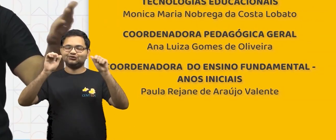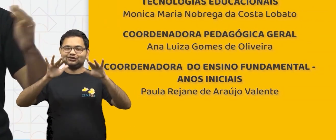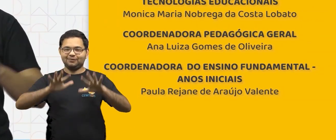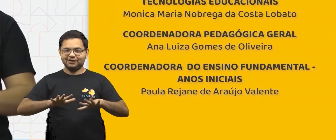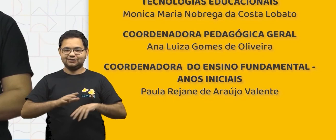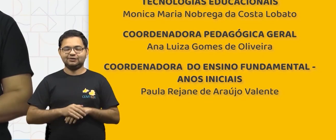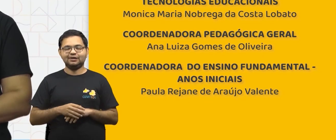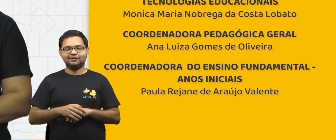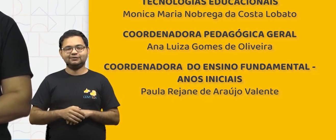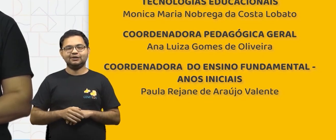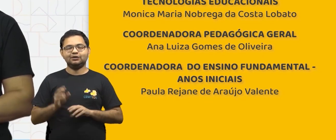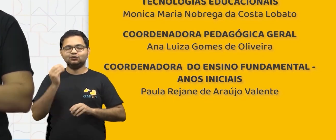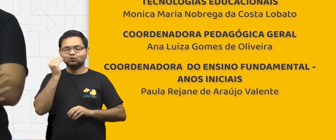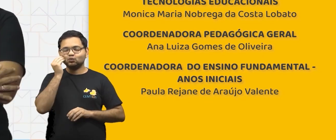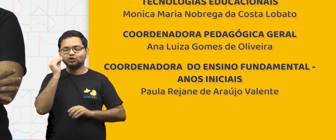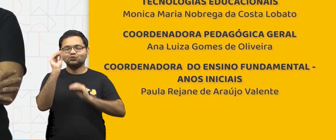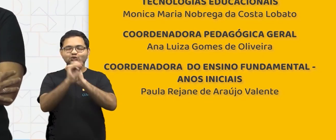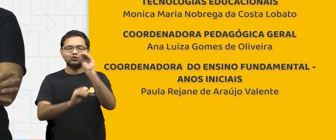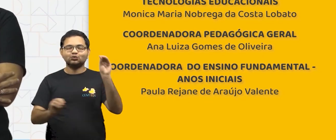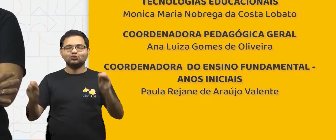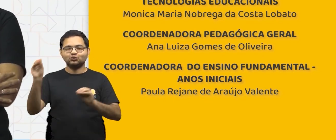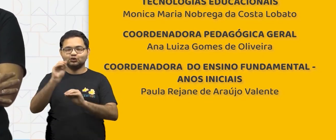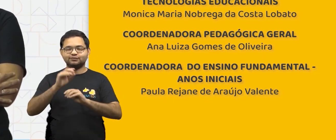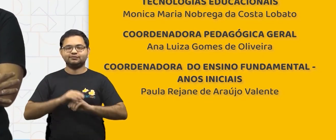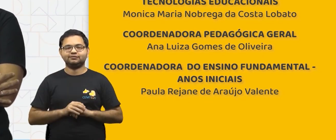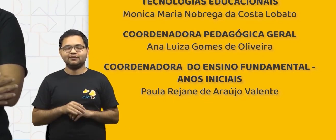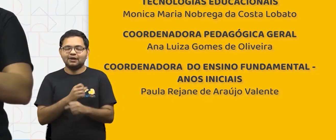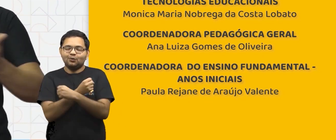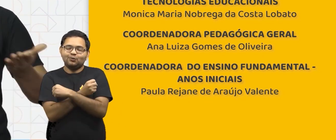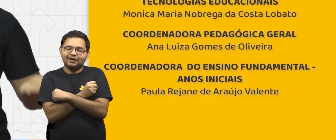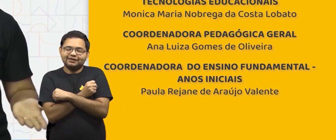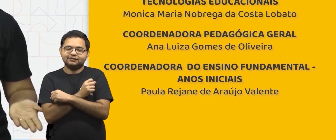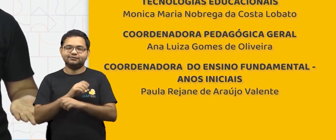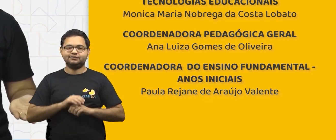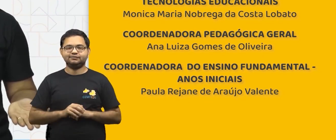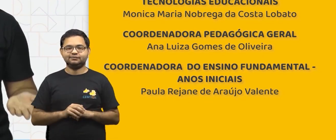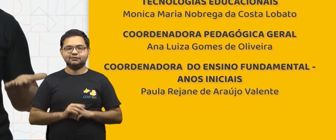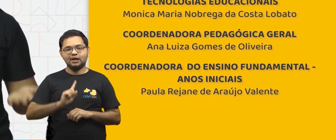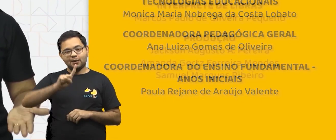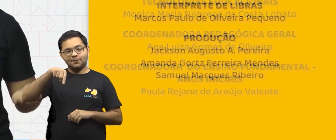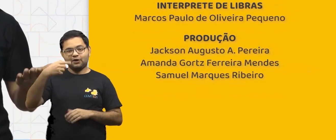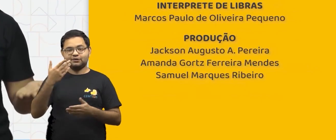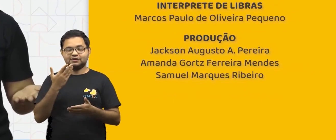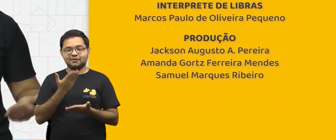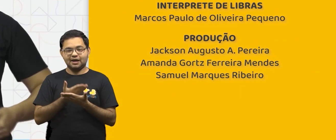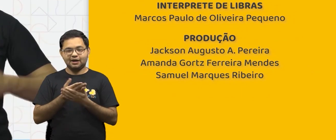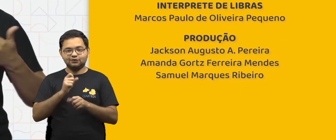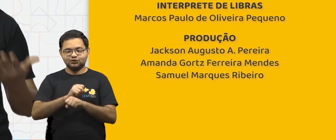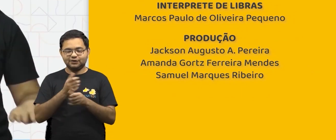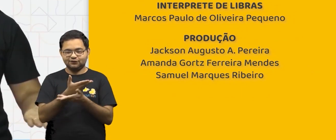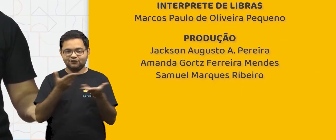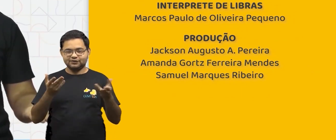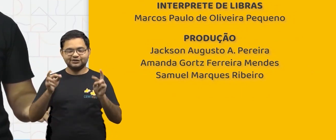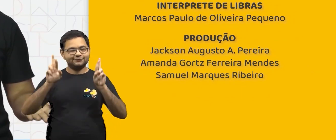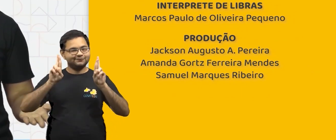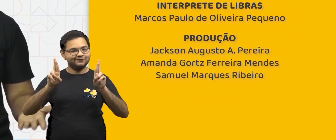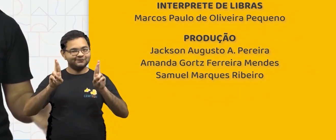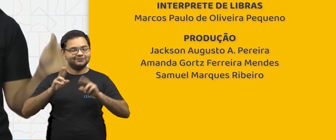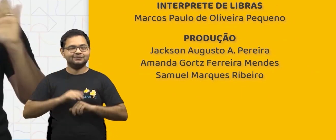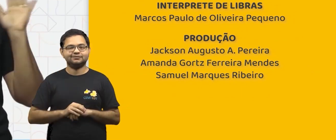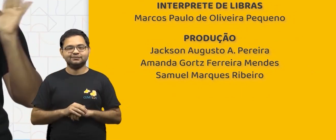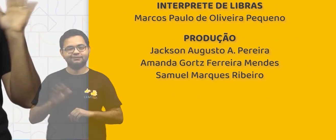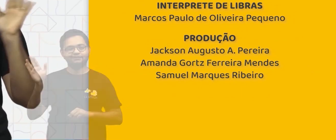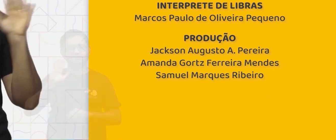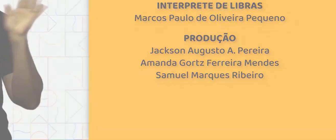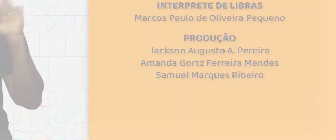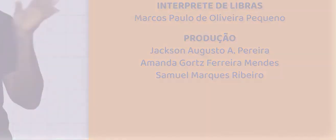Muitos beijos para você! Um forte abraço! E até a nossa próxima aula, se Deus quiser!